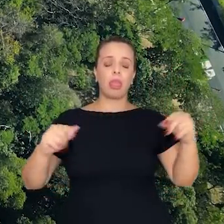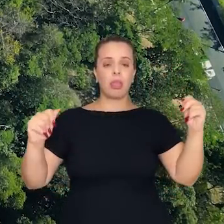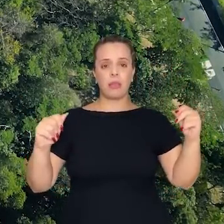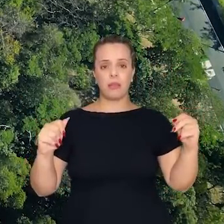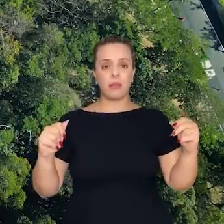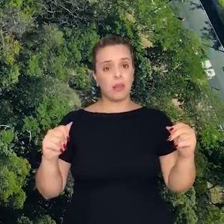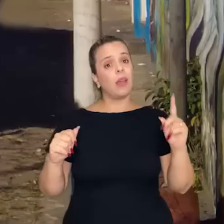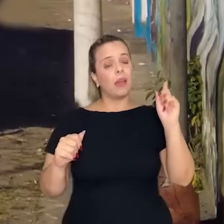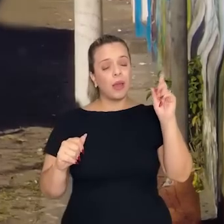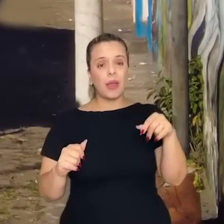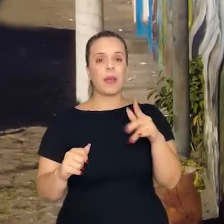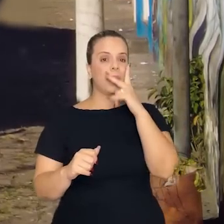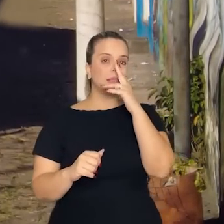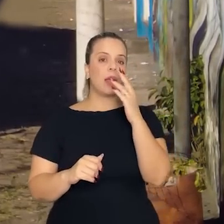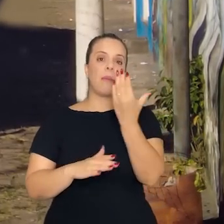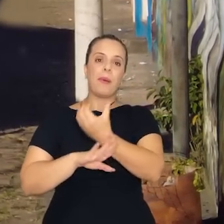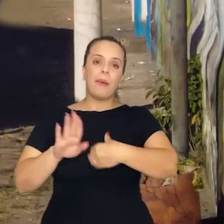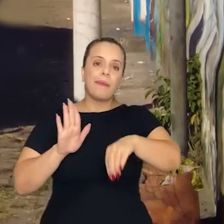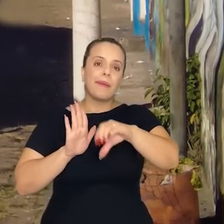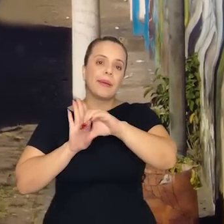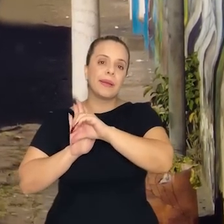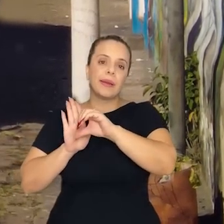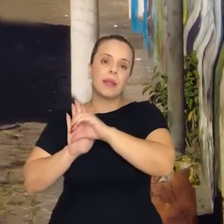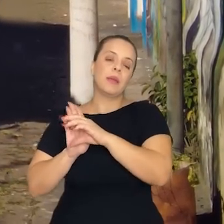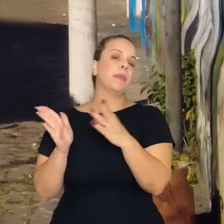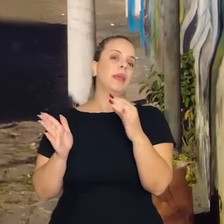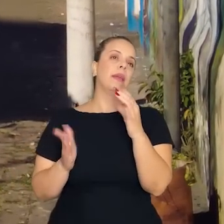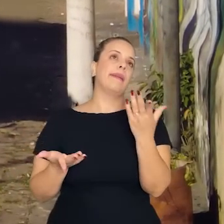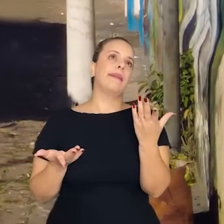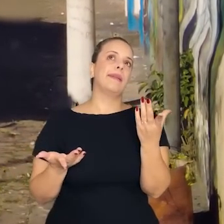Situações de crime, onde envolve